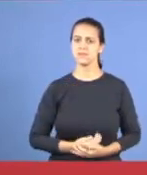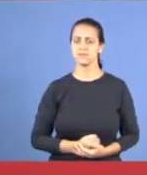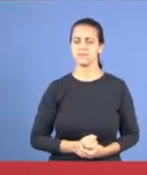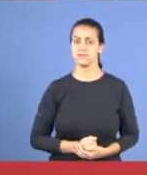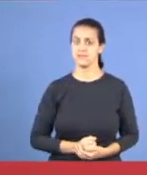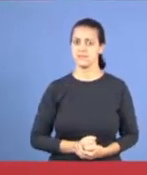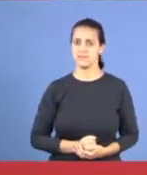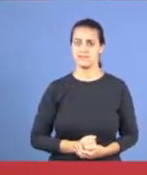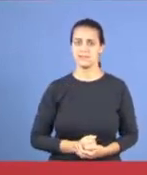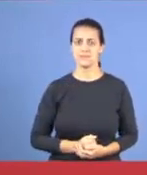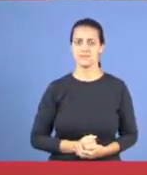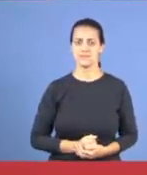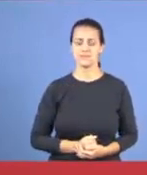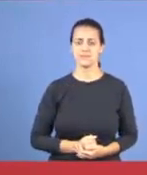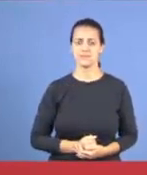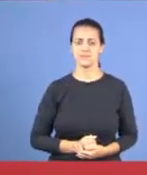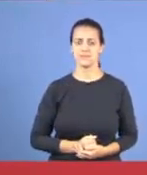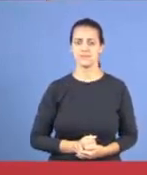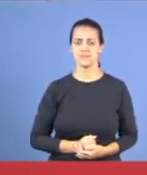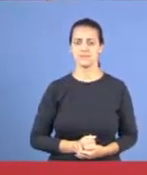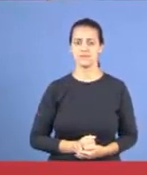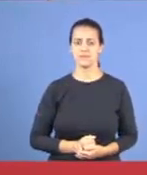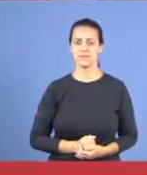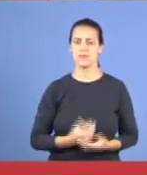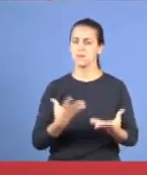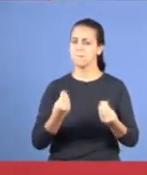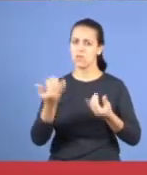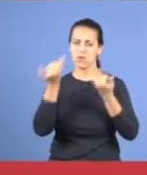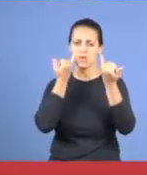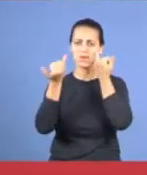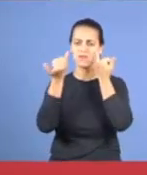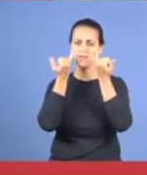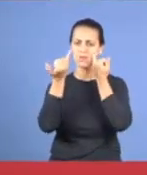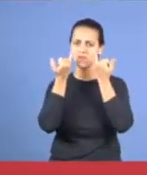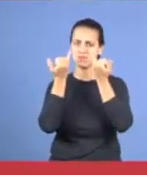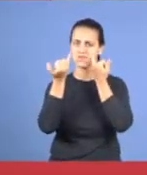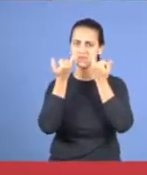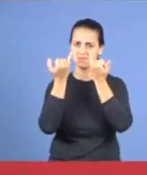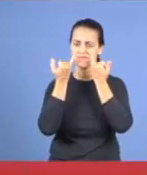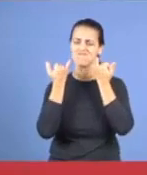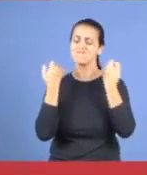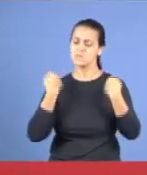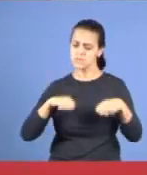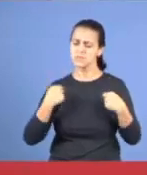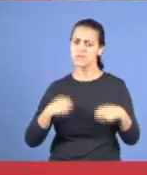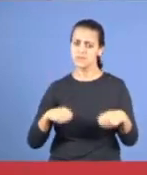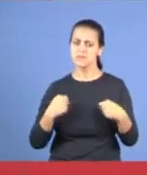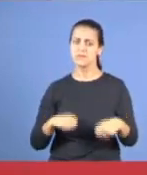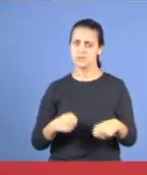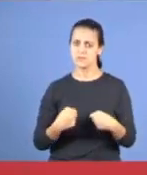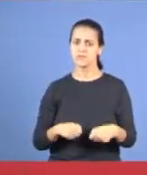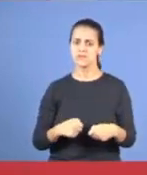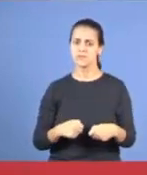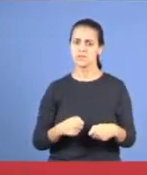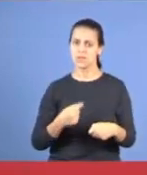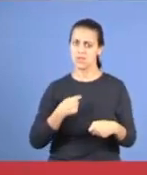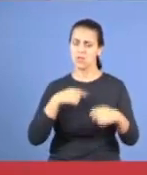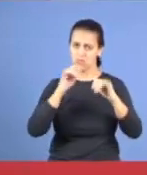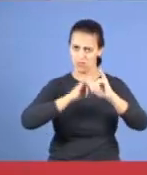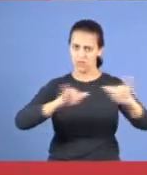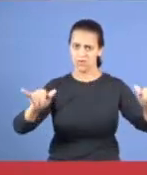impedir, e muitas informações, são necessárias, eu quero dizer aos irmãos aqui,